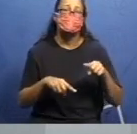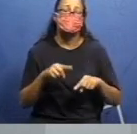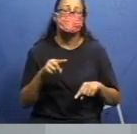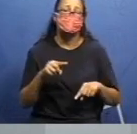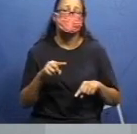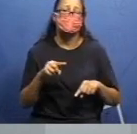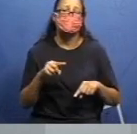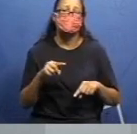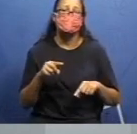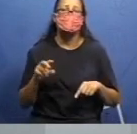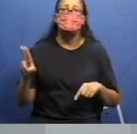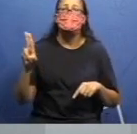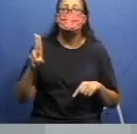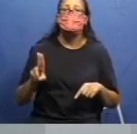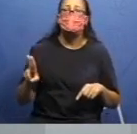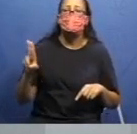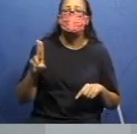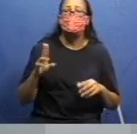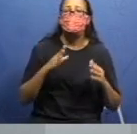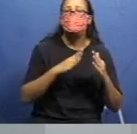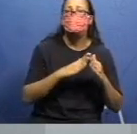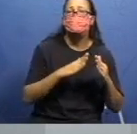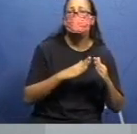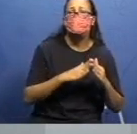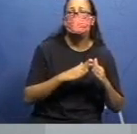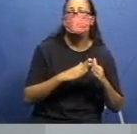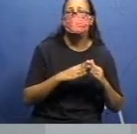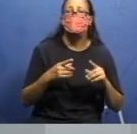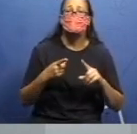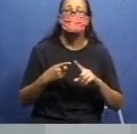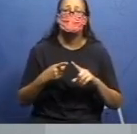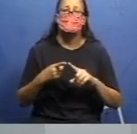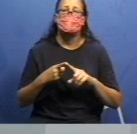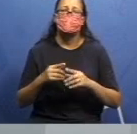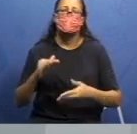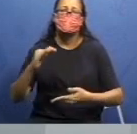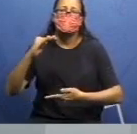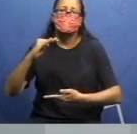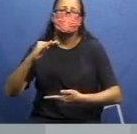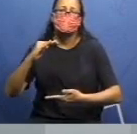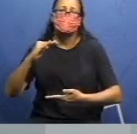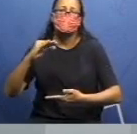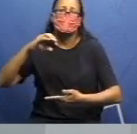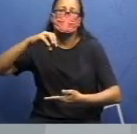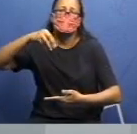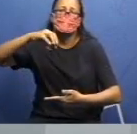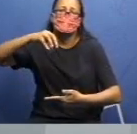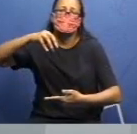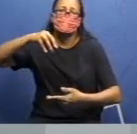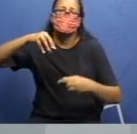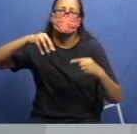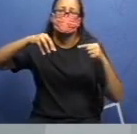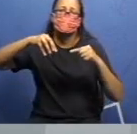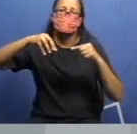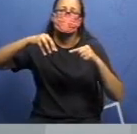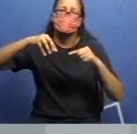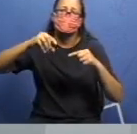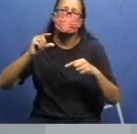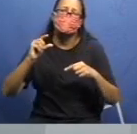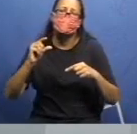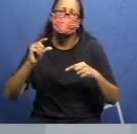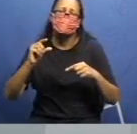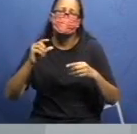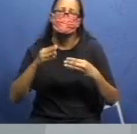materiais? Materiais que nós temos nas nossas casas. Então, nós temos as tampinhas de garrafa de plástico. Então, uma aqui para mostrar para vocês.